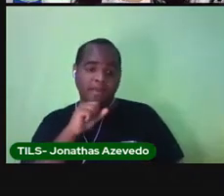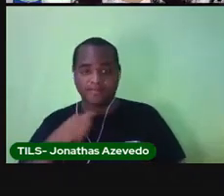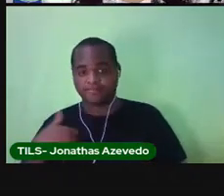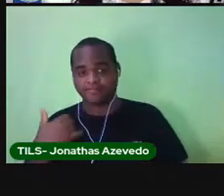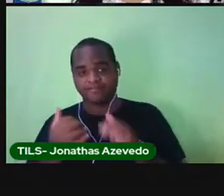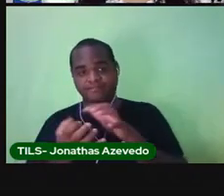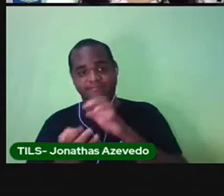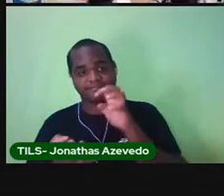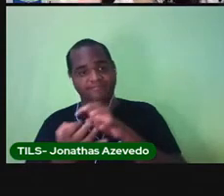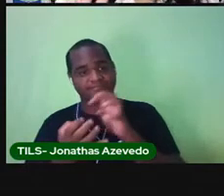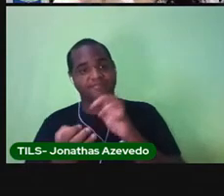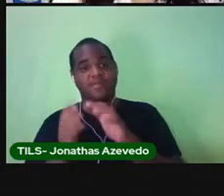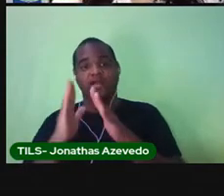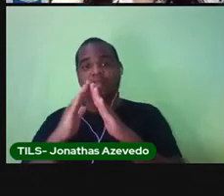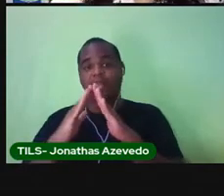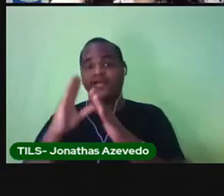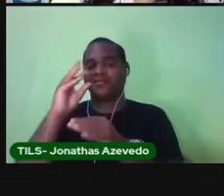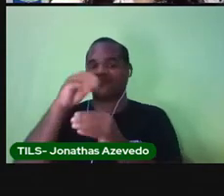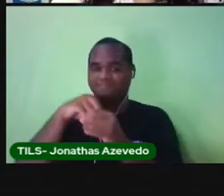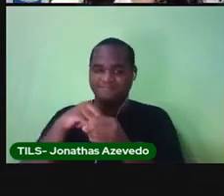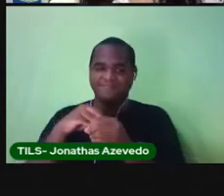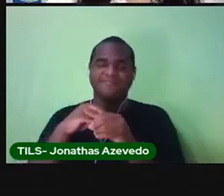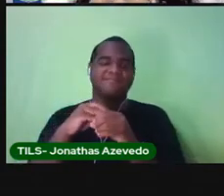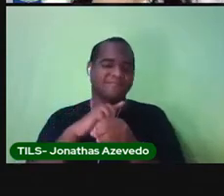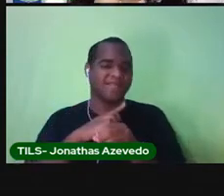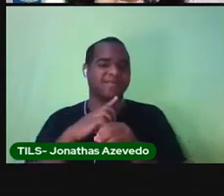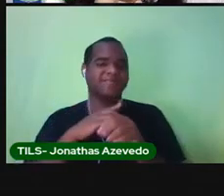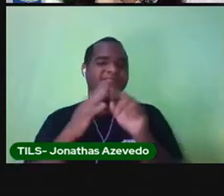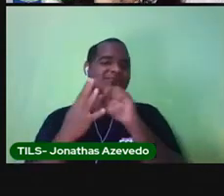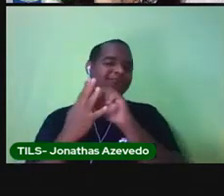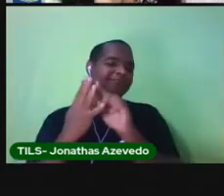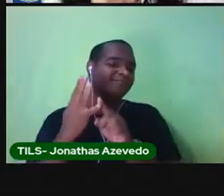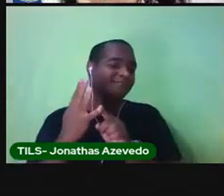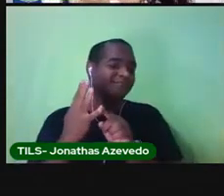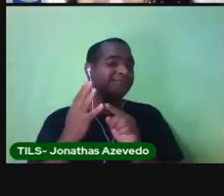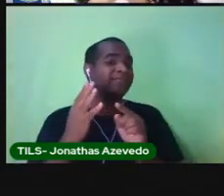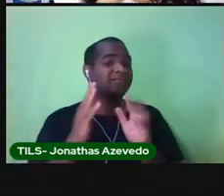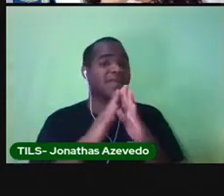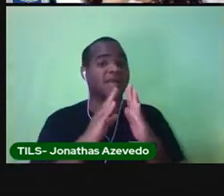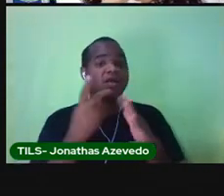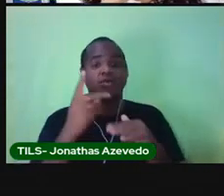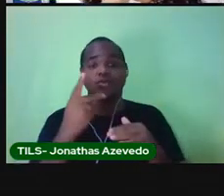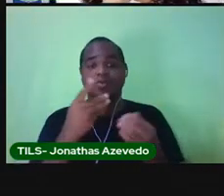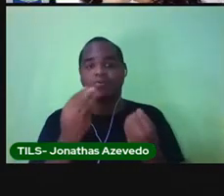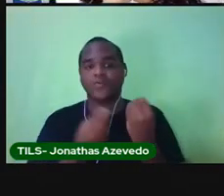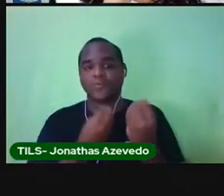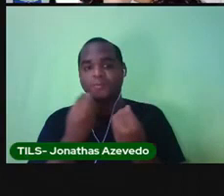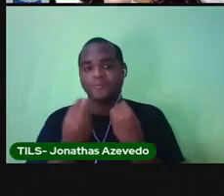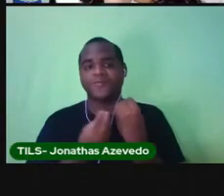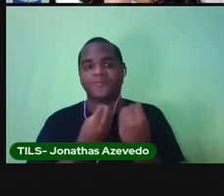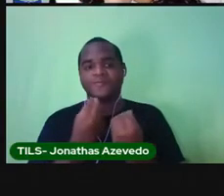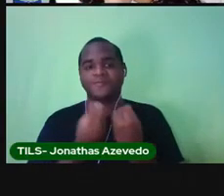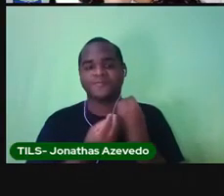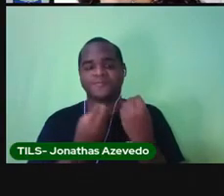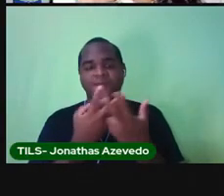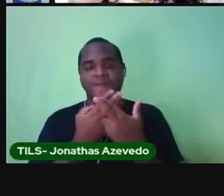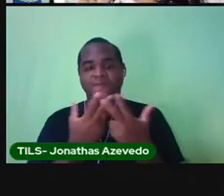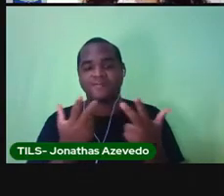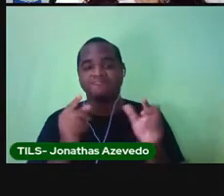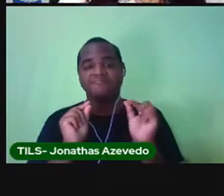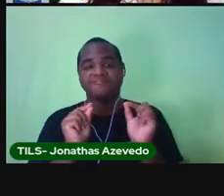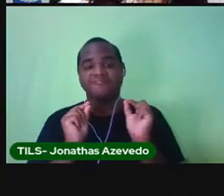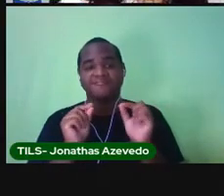Dentro de uma só casa, a gente vê as quatro fases. E na sua casa, quantas fases estão vivendo a sua família?